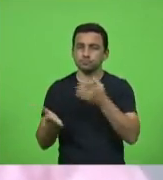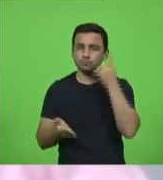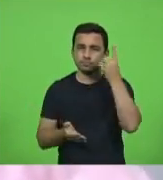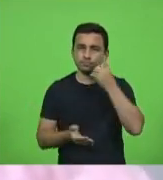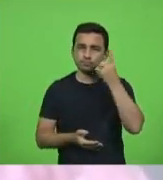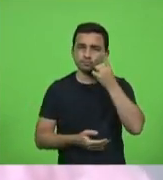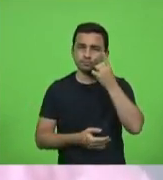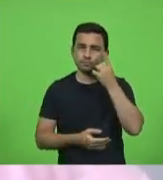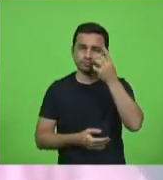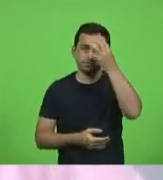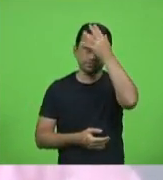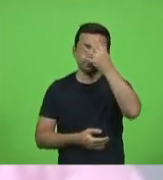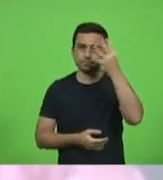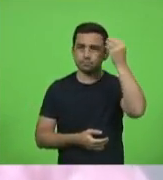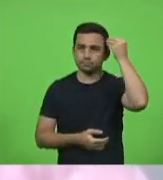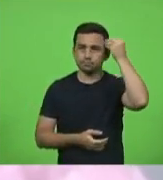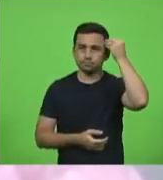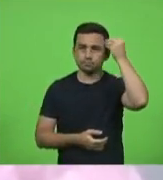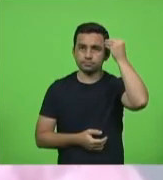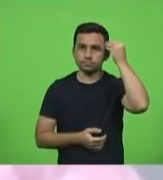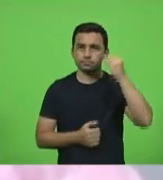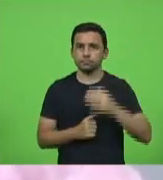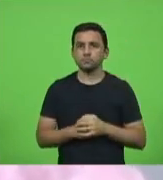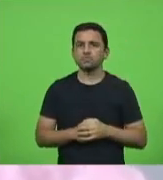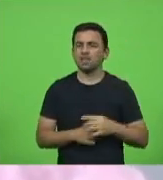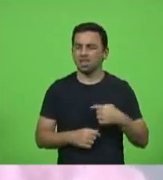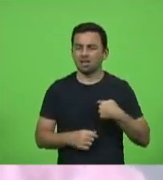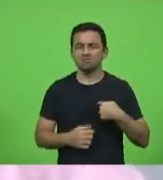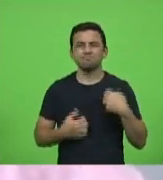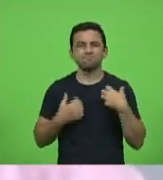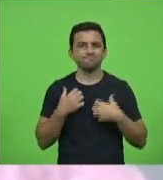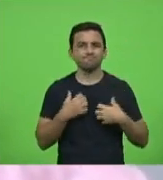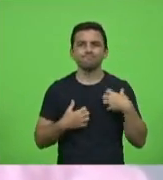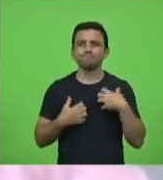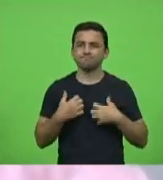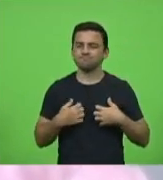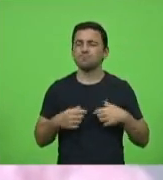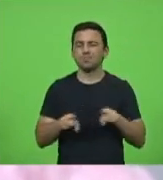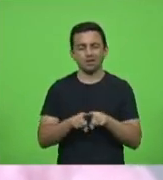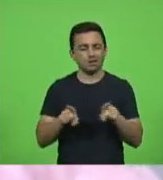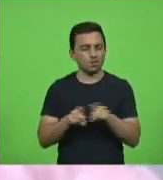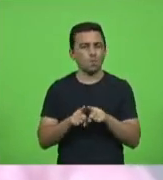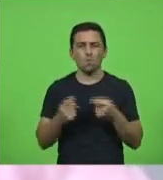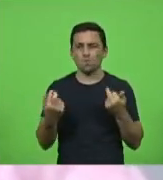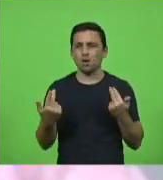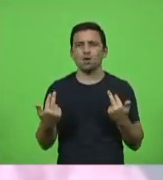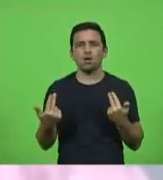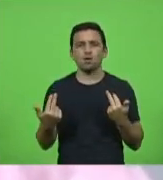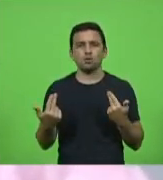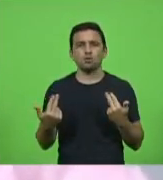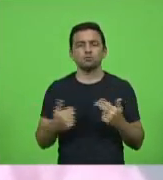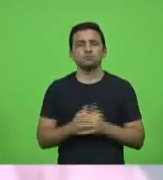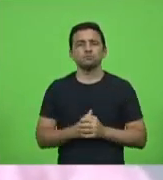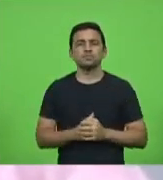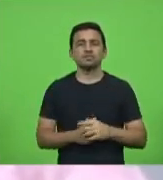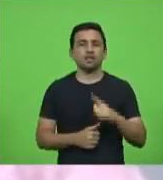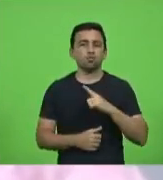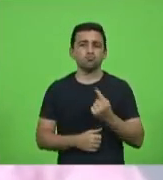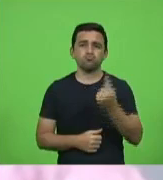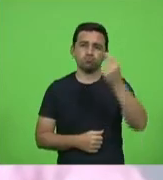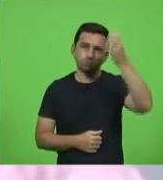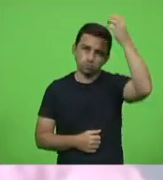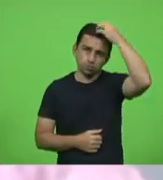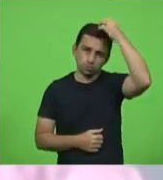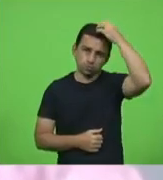Luciane. Minha indignação é igual. Só tem um culpado